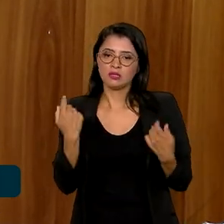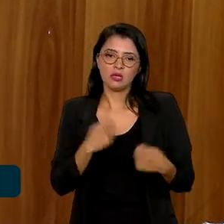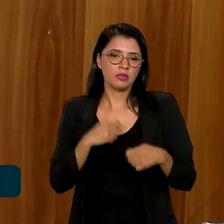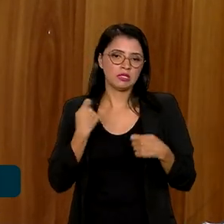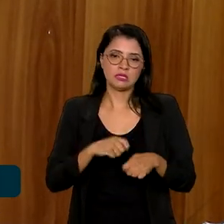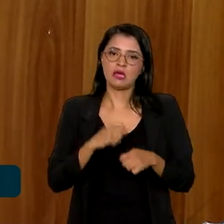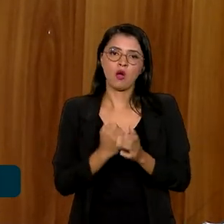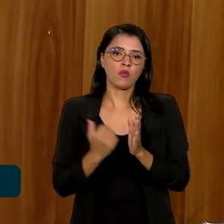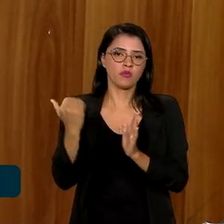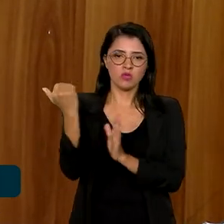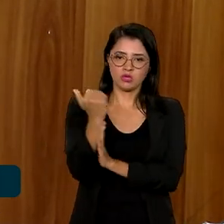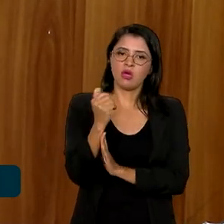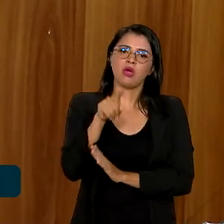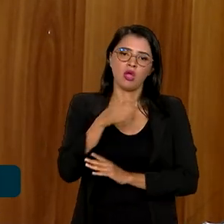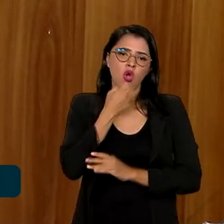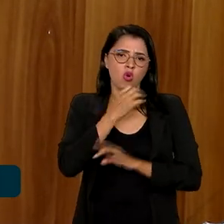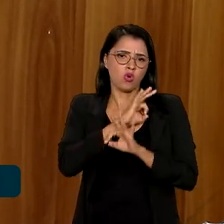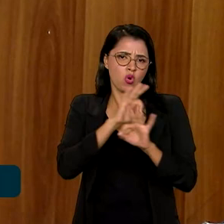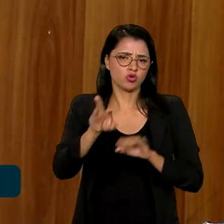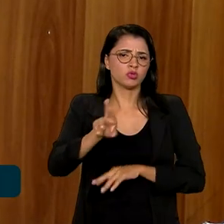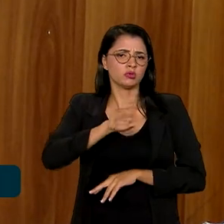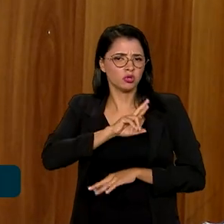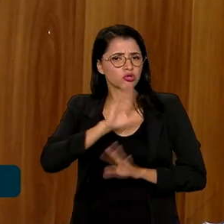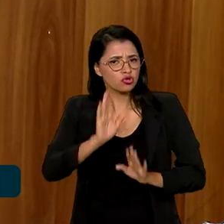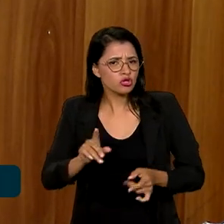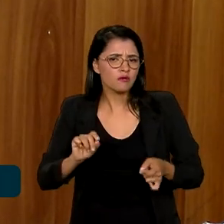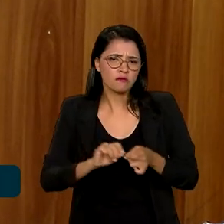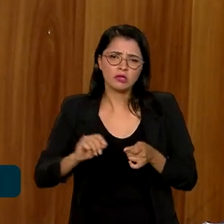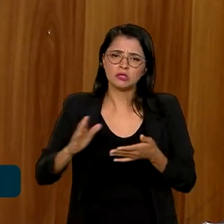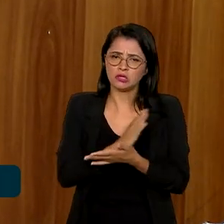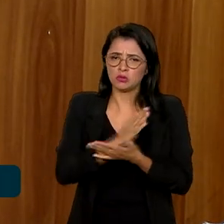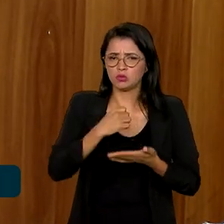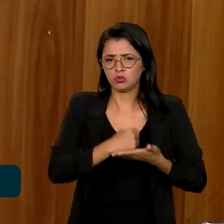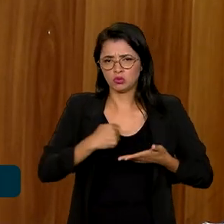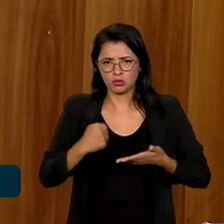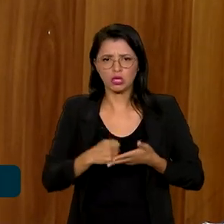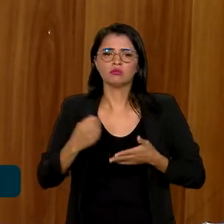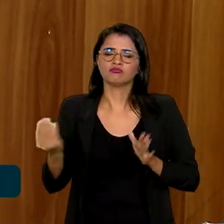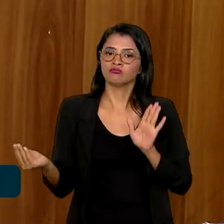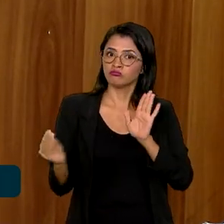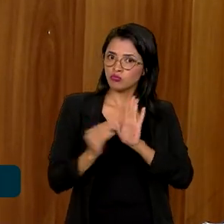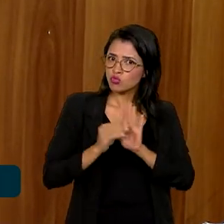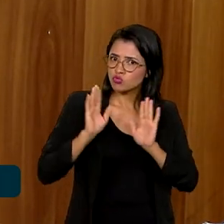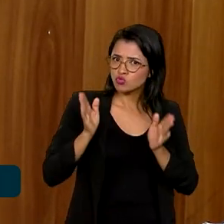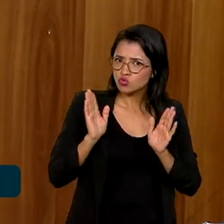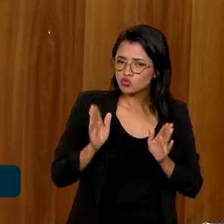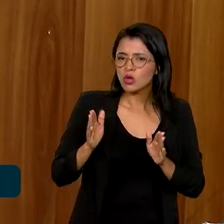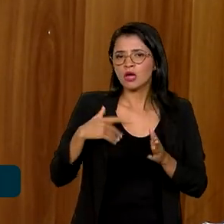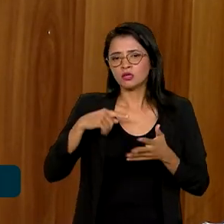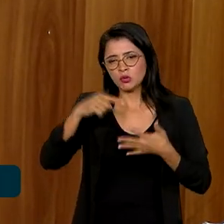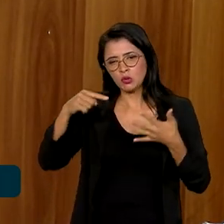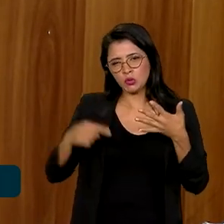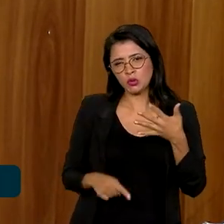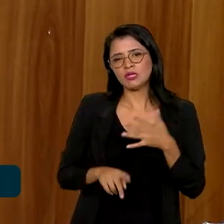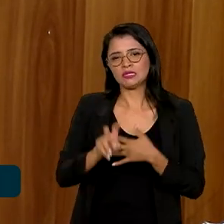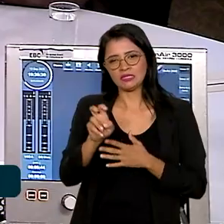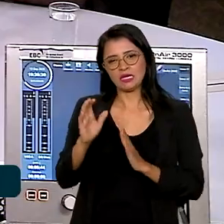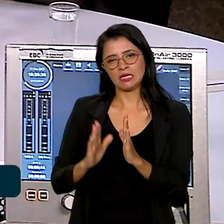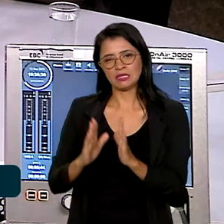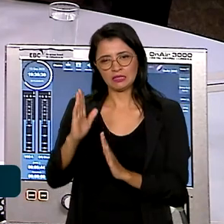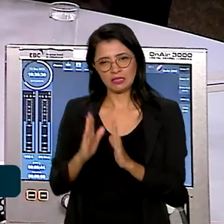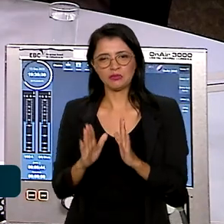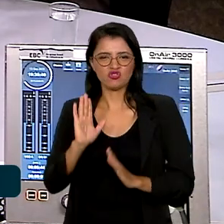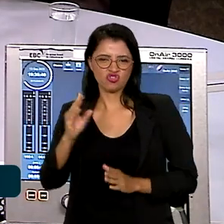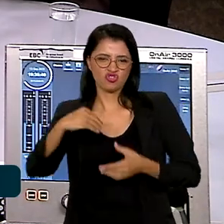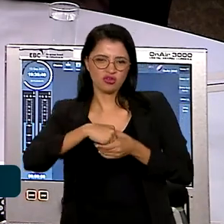que mexer na tarifa. Acho que é uma boa solução, já foi implementada em alguns contratos recentemente e faz parte desse arcabouço aí da quinta etapa. Não